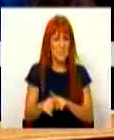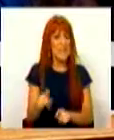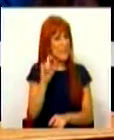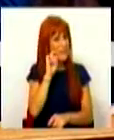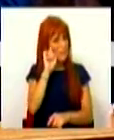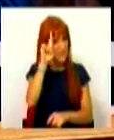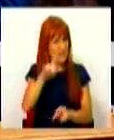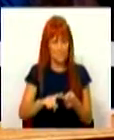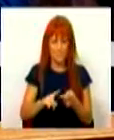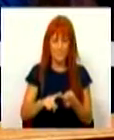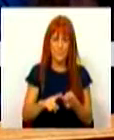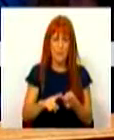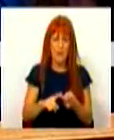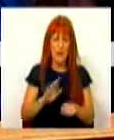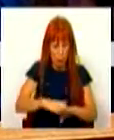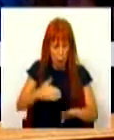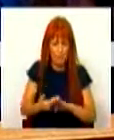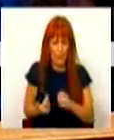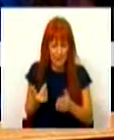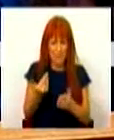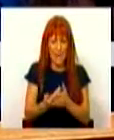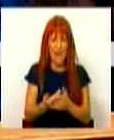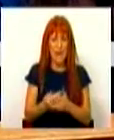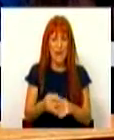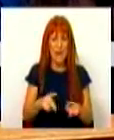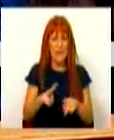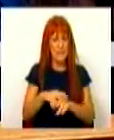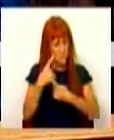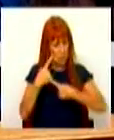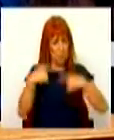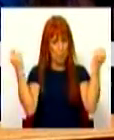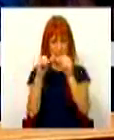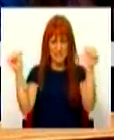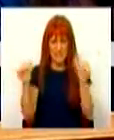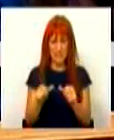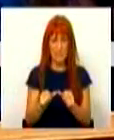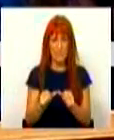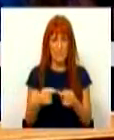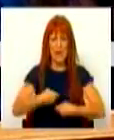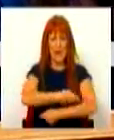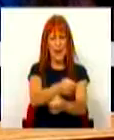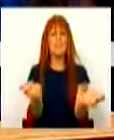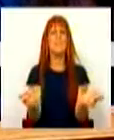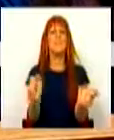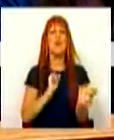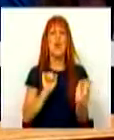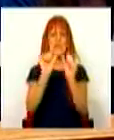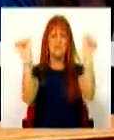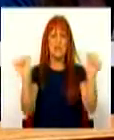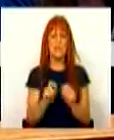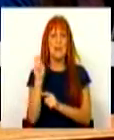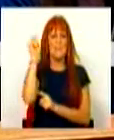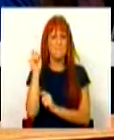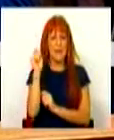defender, reforçar a dimensão pública do sistema e de repartição do nosso sistema de